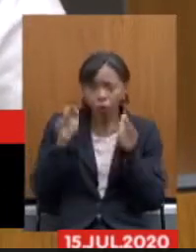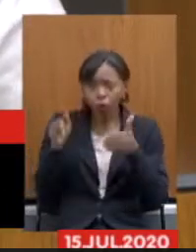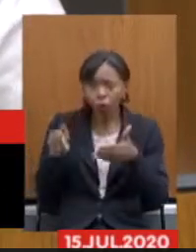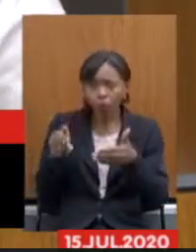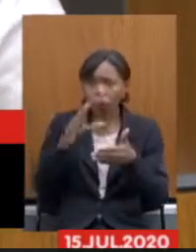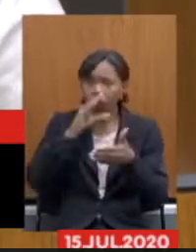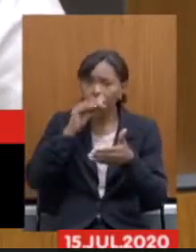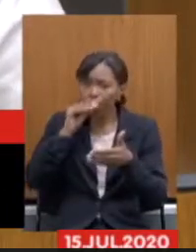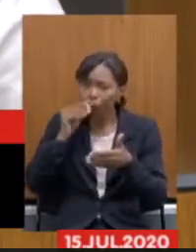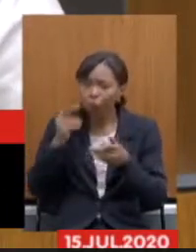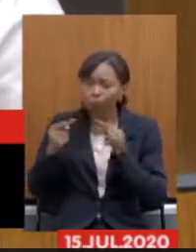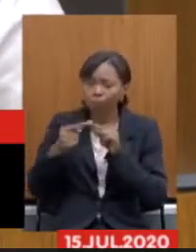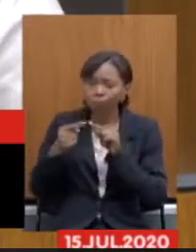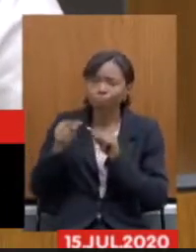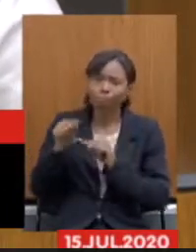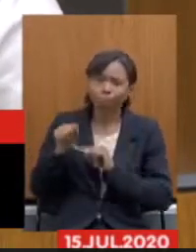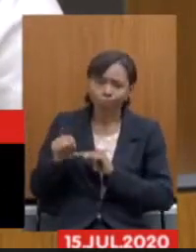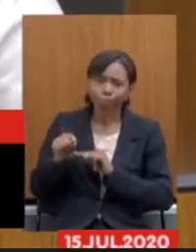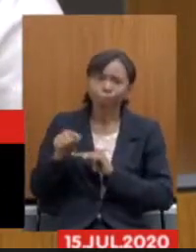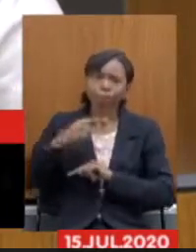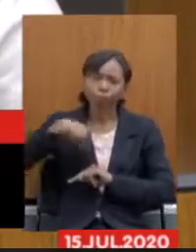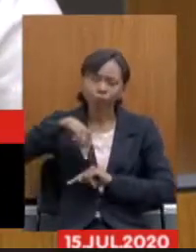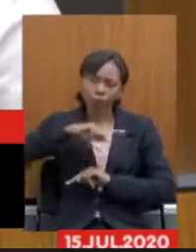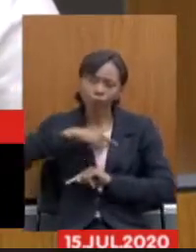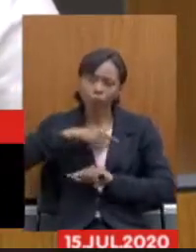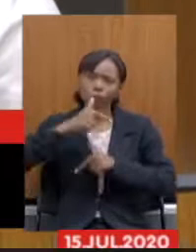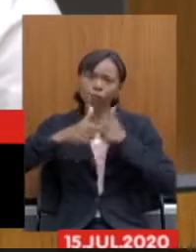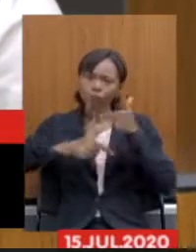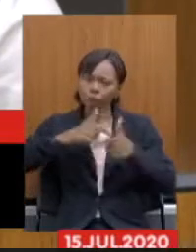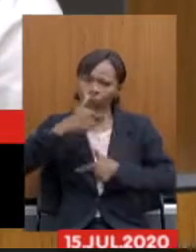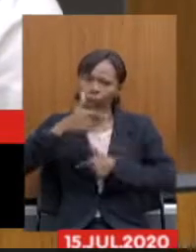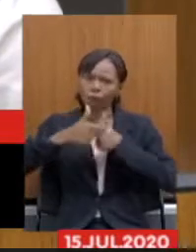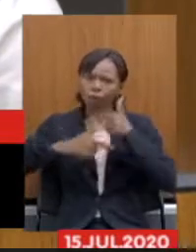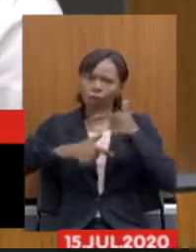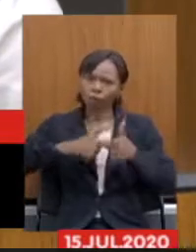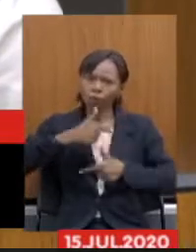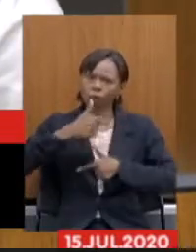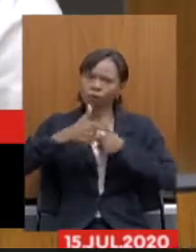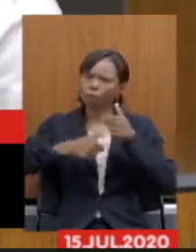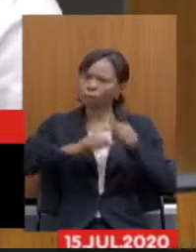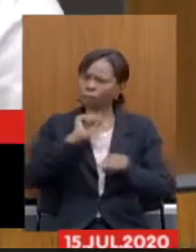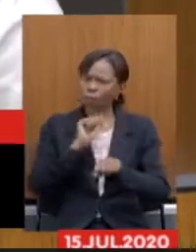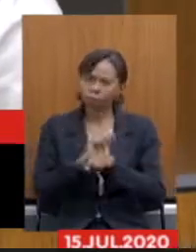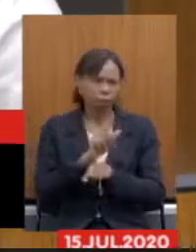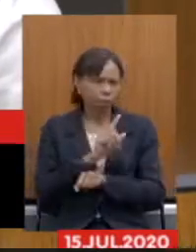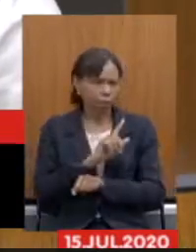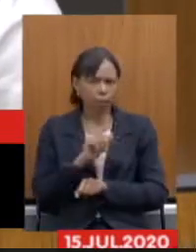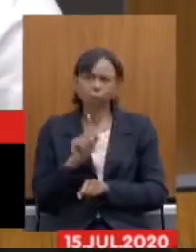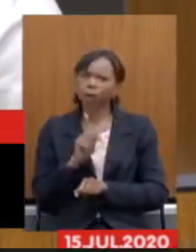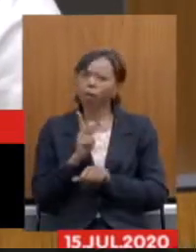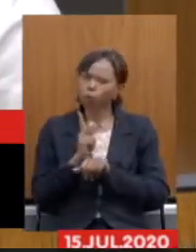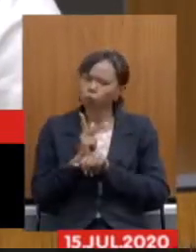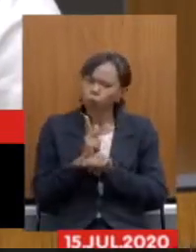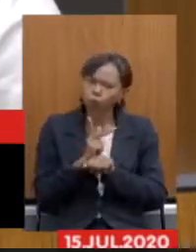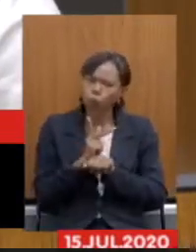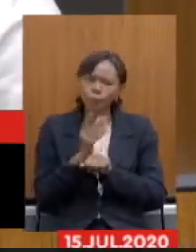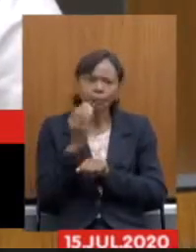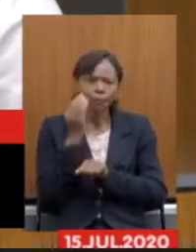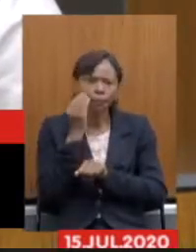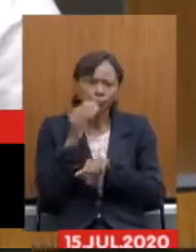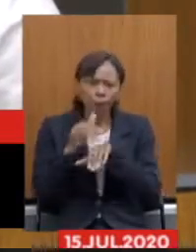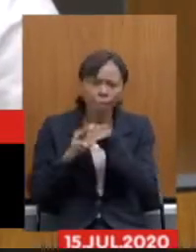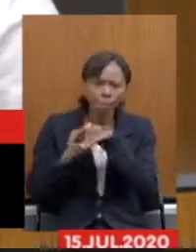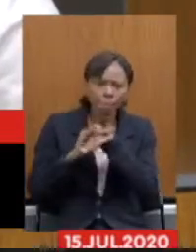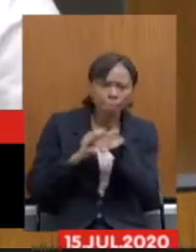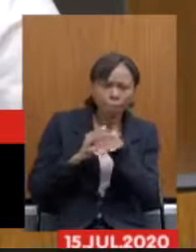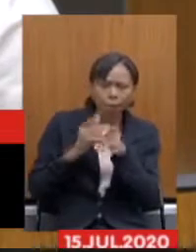o nosso trabalho não vai parar e a busca pelo diálogo pela